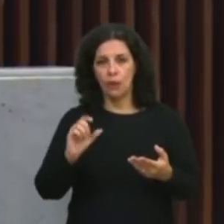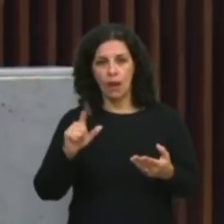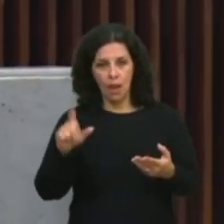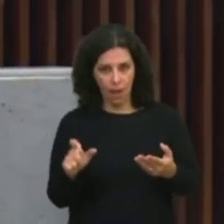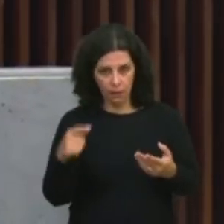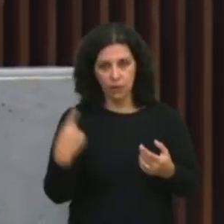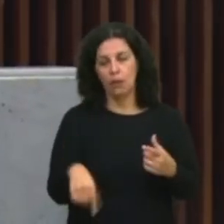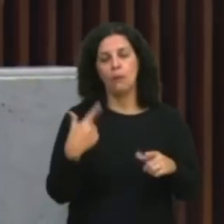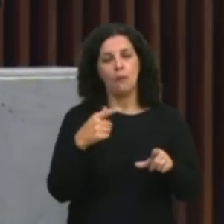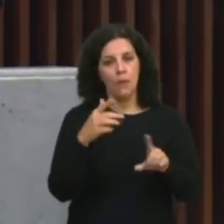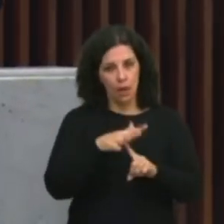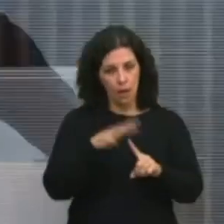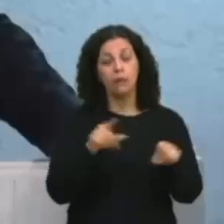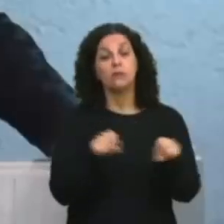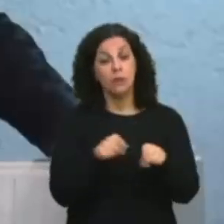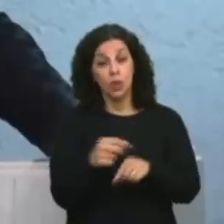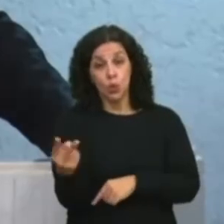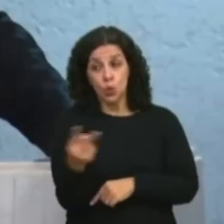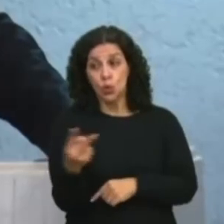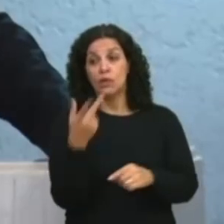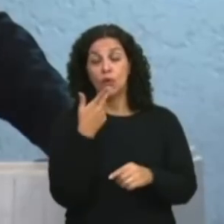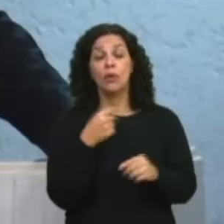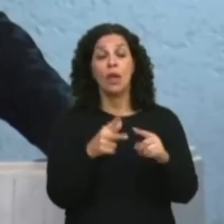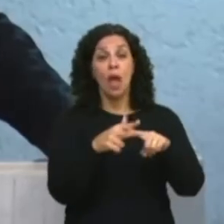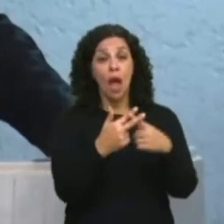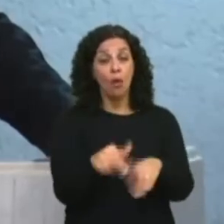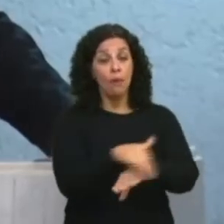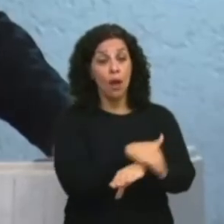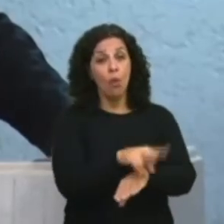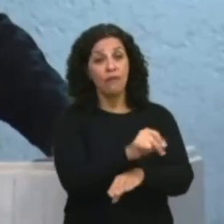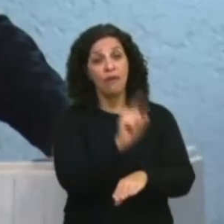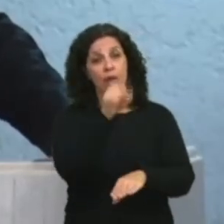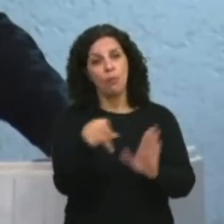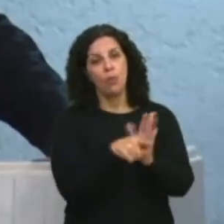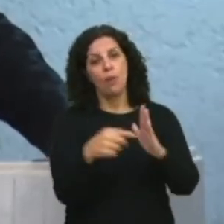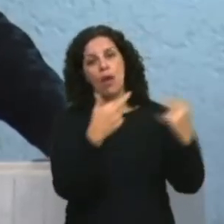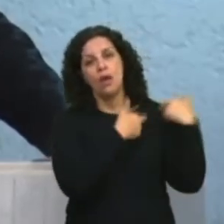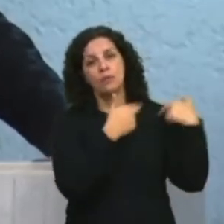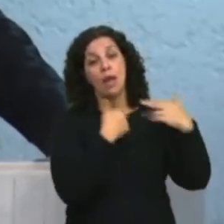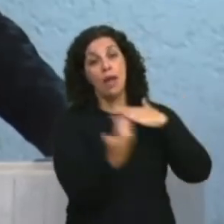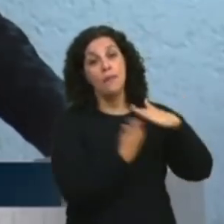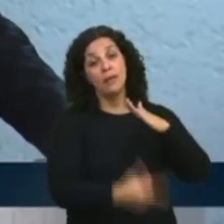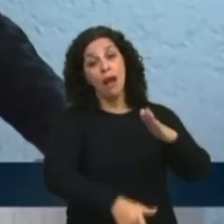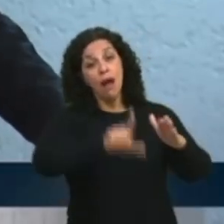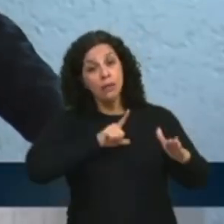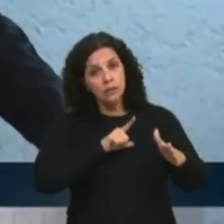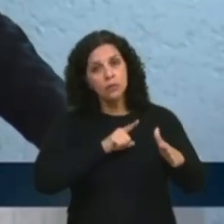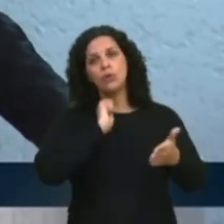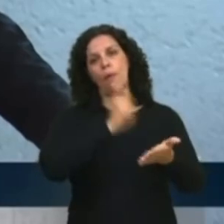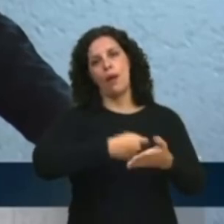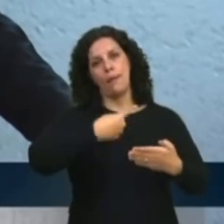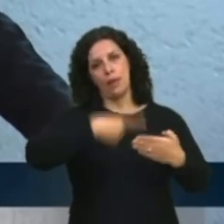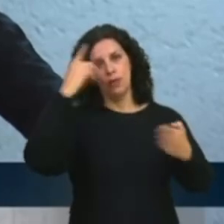Infraestrutura e Logística do Paraná, Sandro Alex, que a manutenção da rodovia, a recuperação da via, seria feita